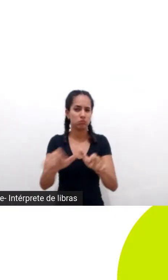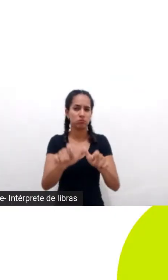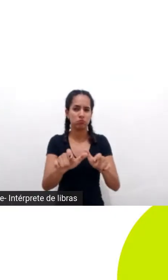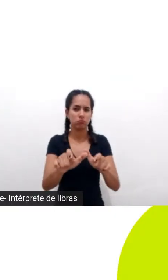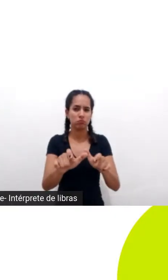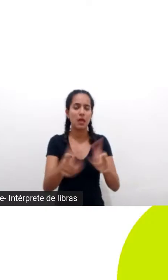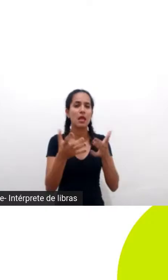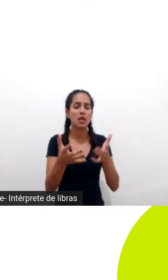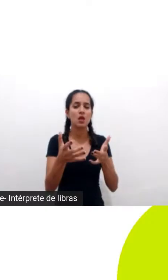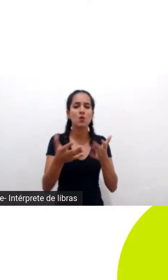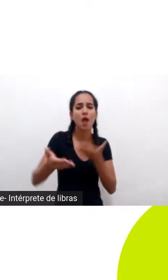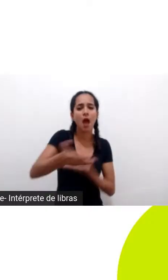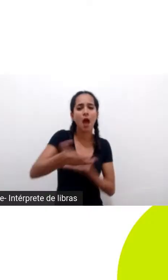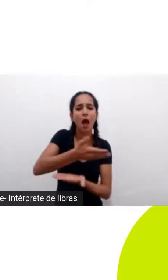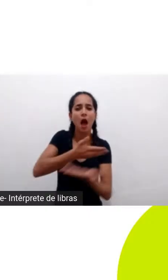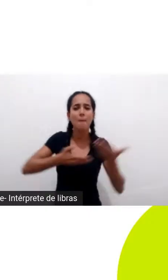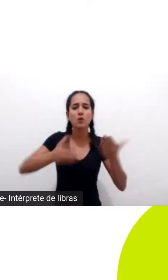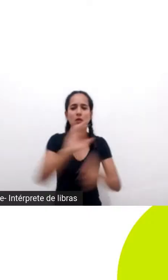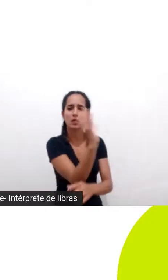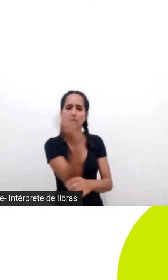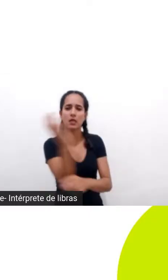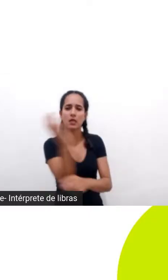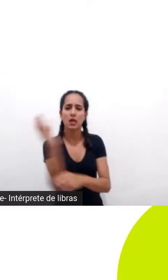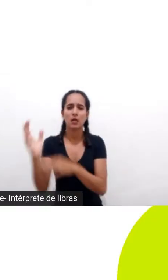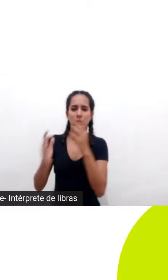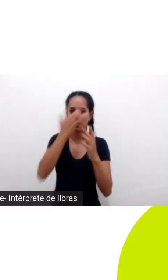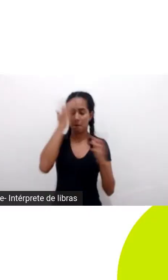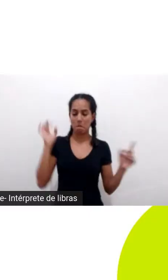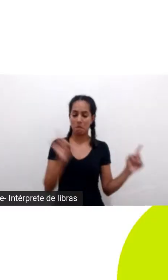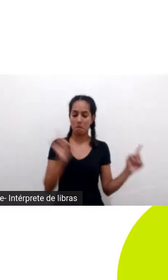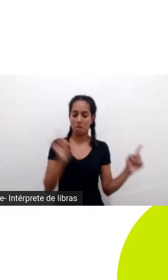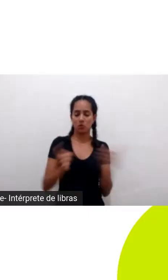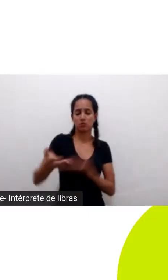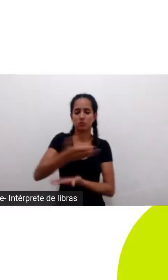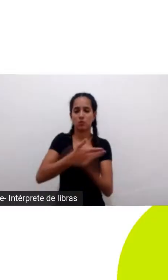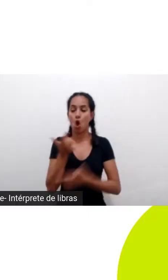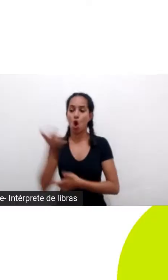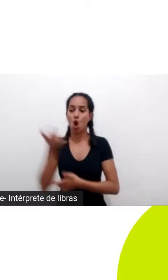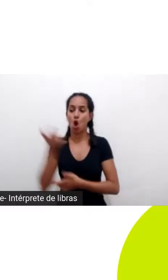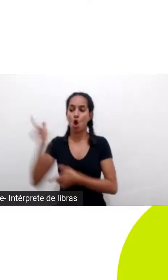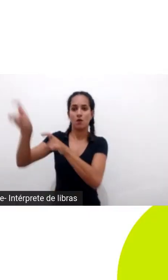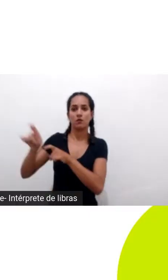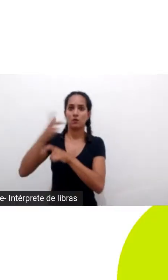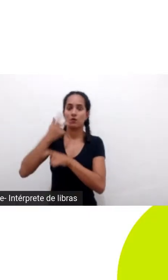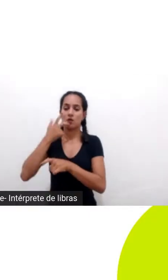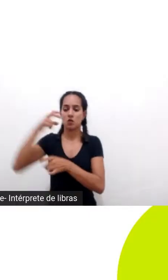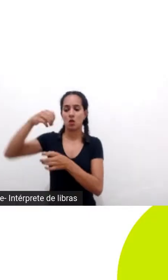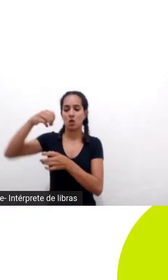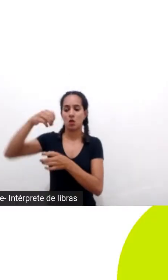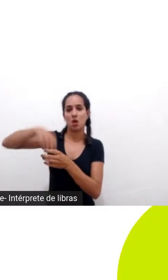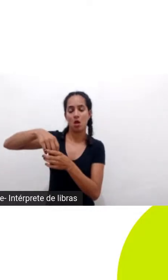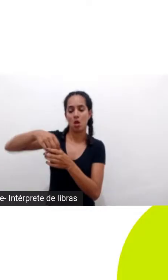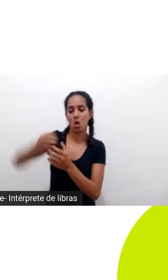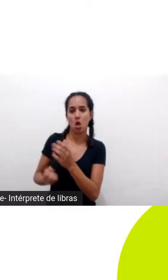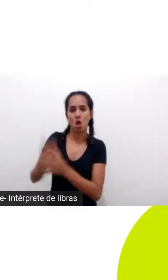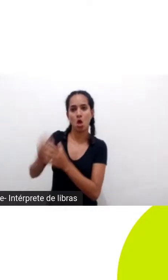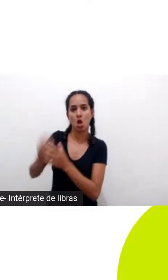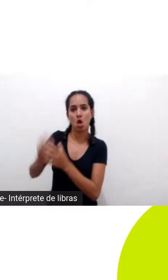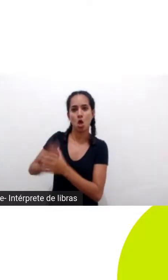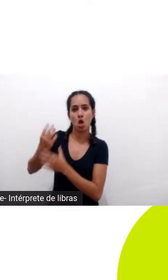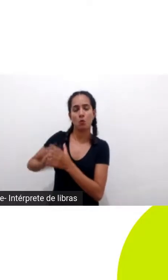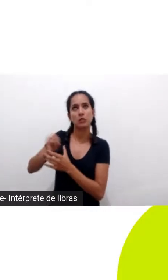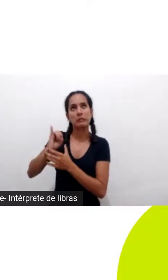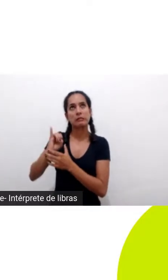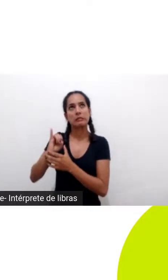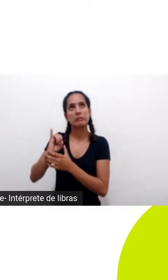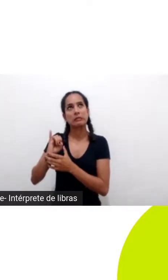com a natureza outro fazendeiro virou para mim e falou eu produzo aqui eu tenho uma lavoura e eu sei que sem floresta não tem chuva então sem